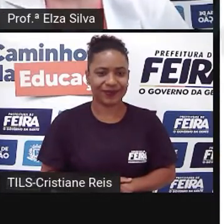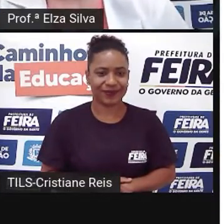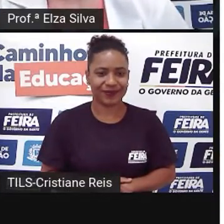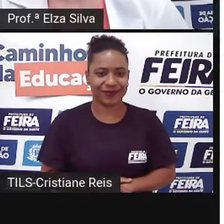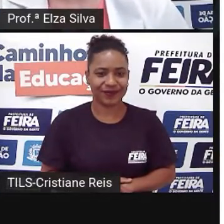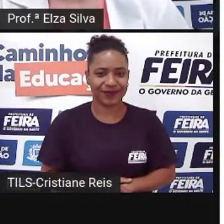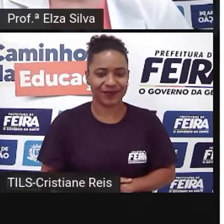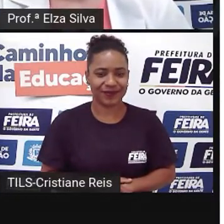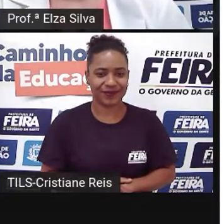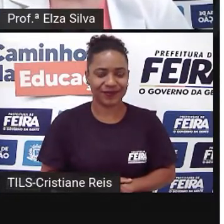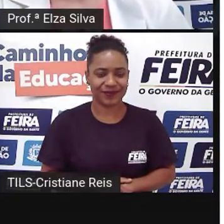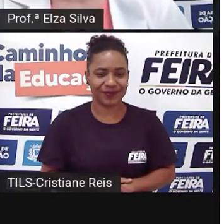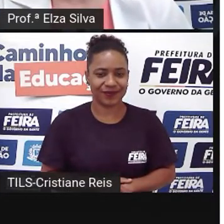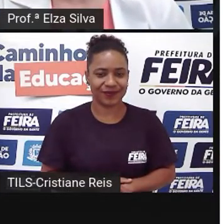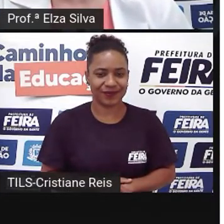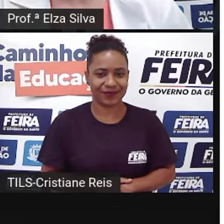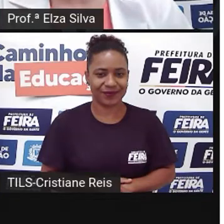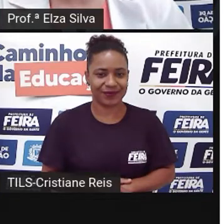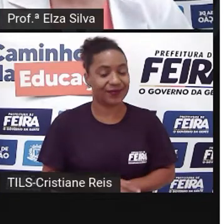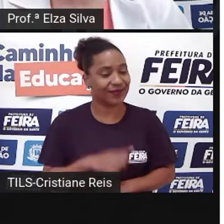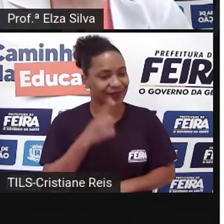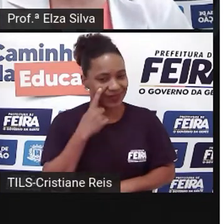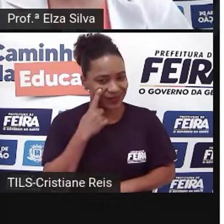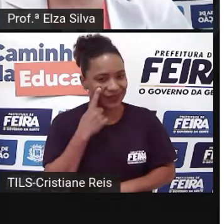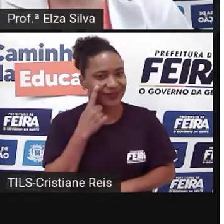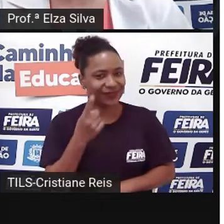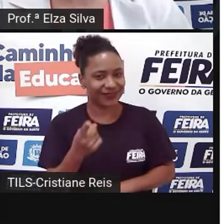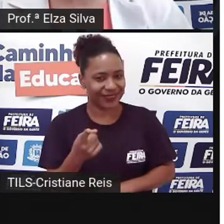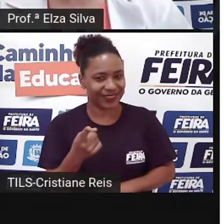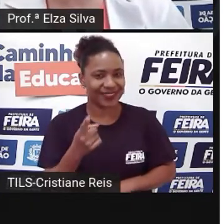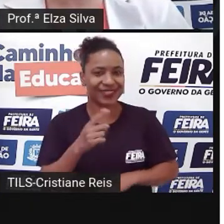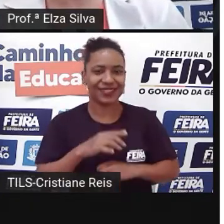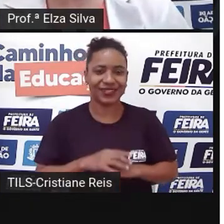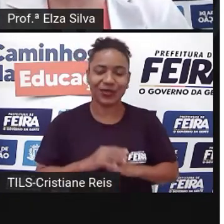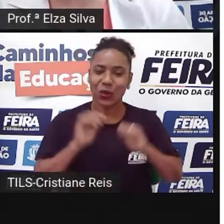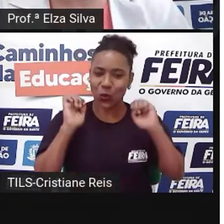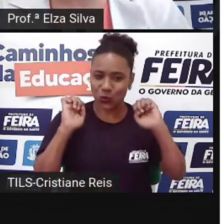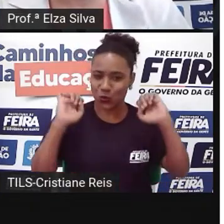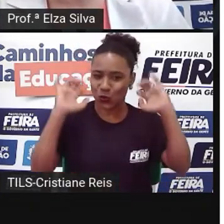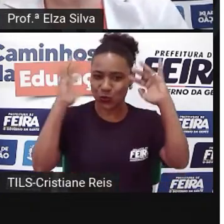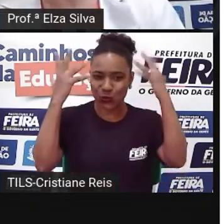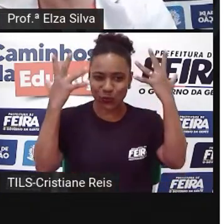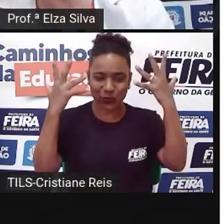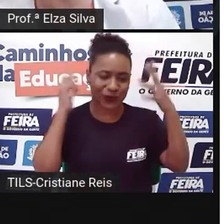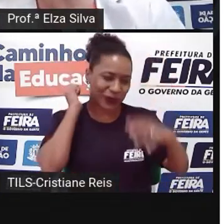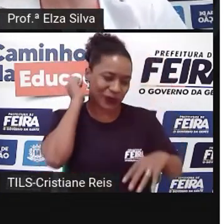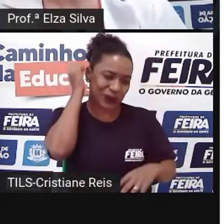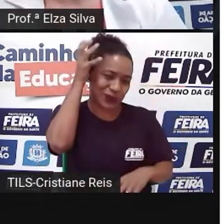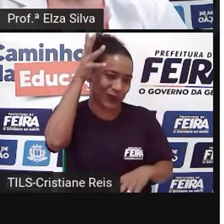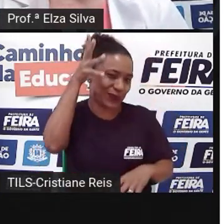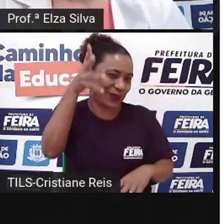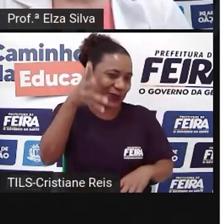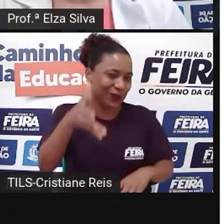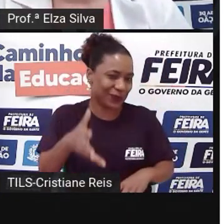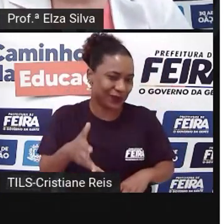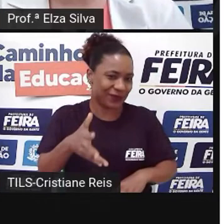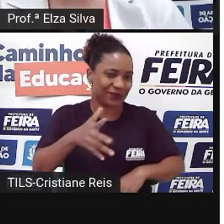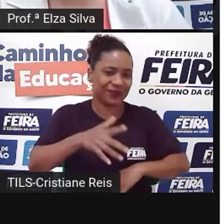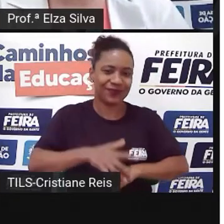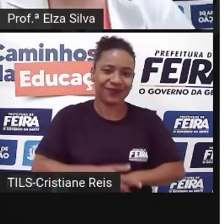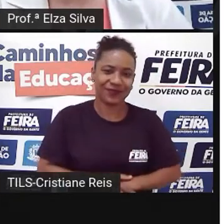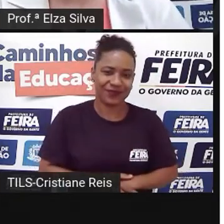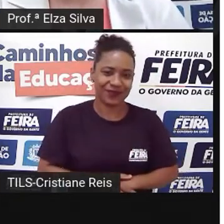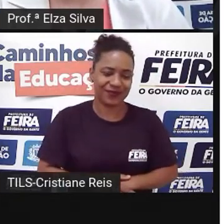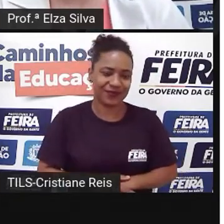Let's go To party all night Festejar a noite toda E então I